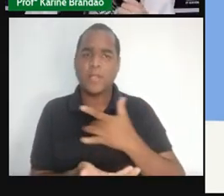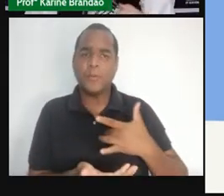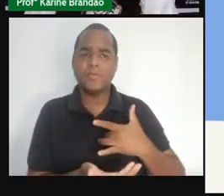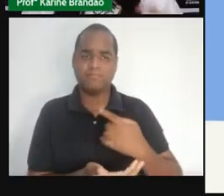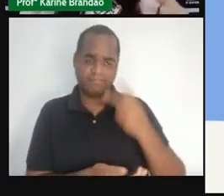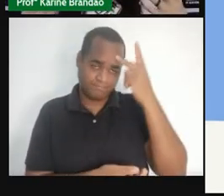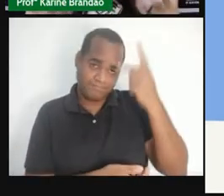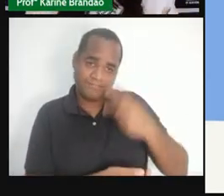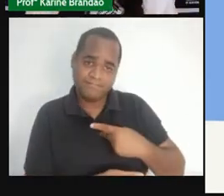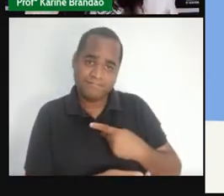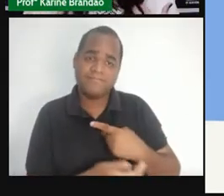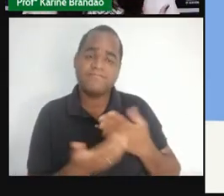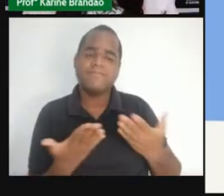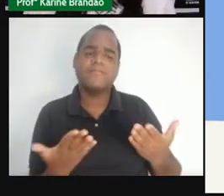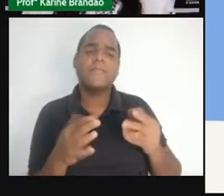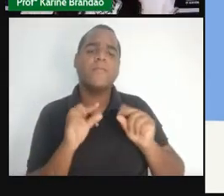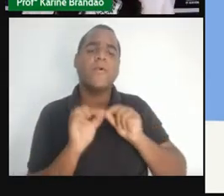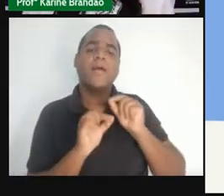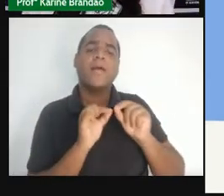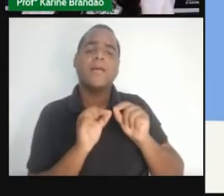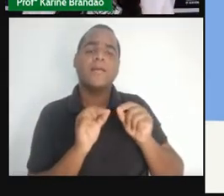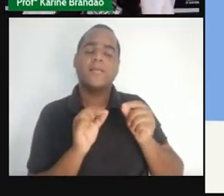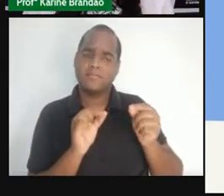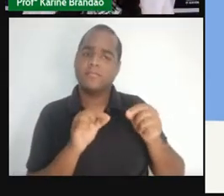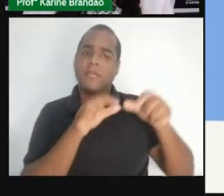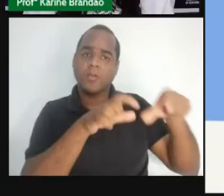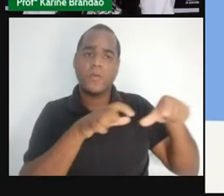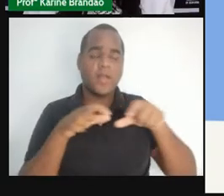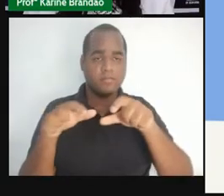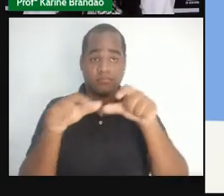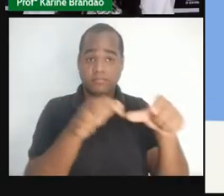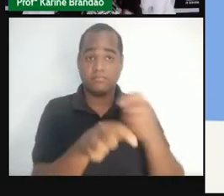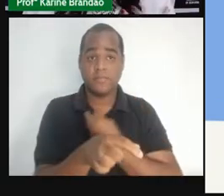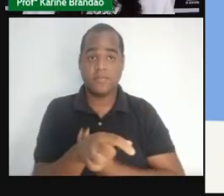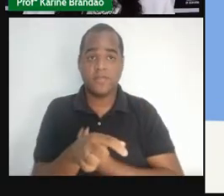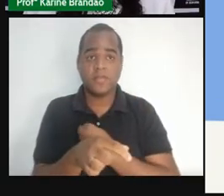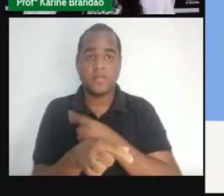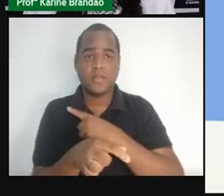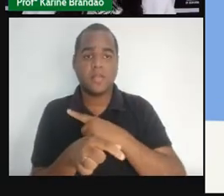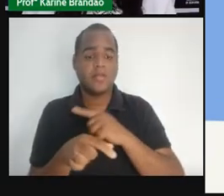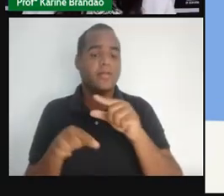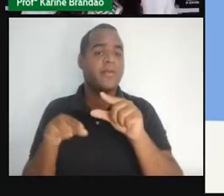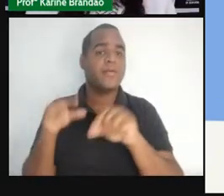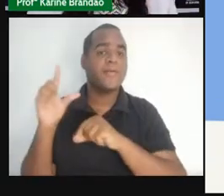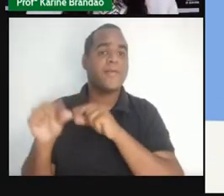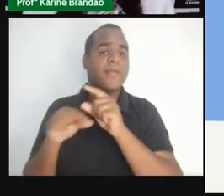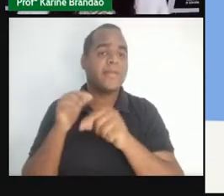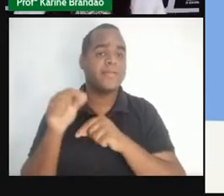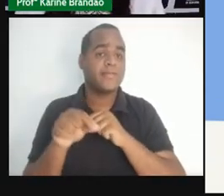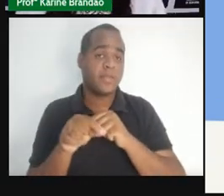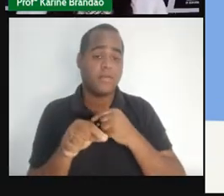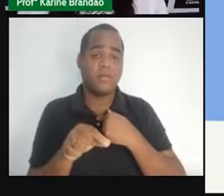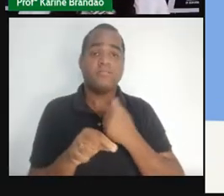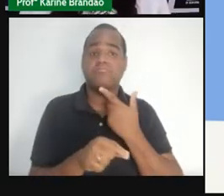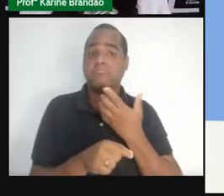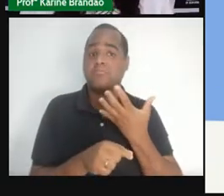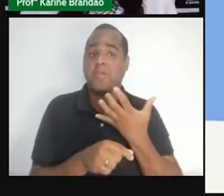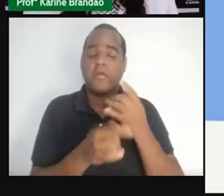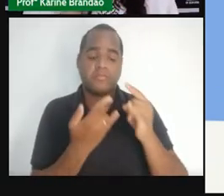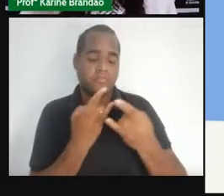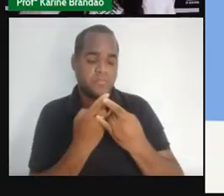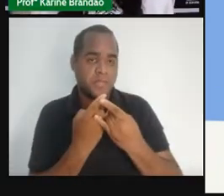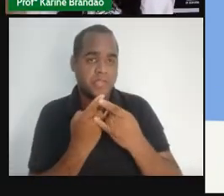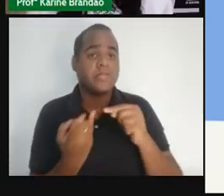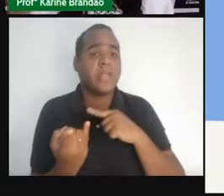ela perpassa o quê? Ela perpassa esse lugar em que nós estamos vivendo aqui de escolha. Eu escolho usar ou não a camisinha.